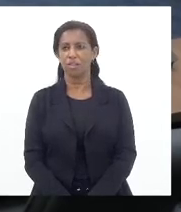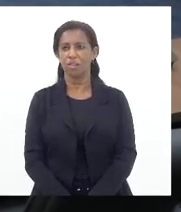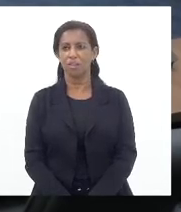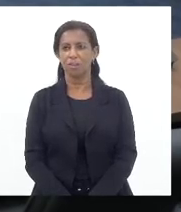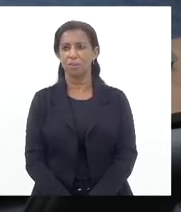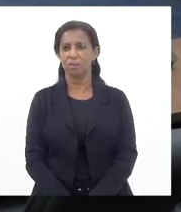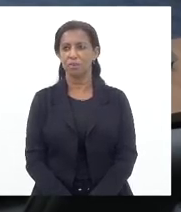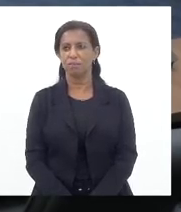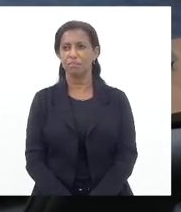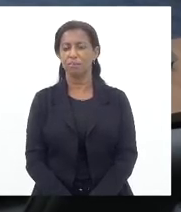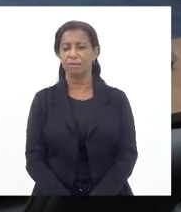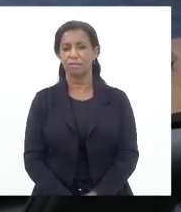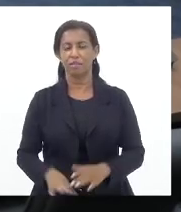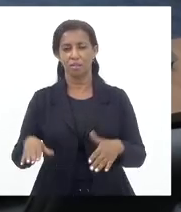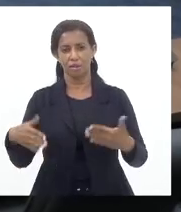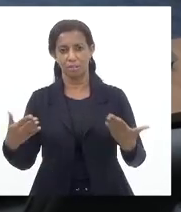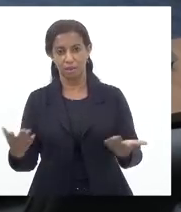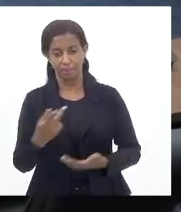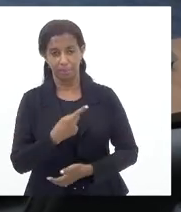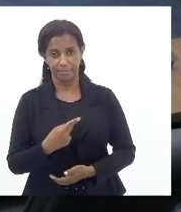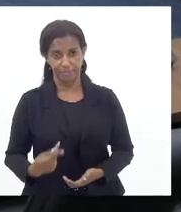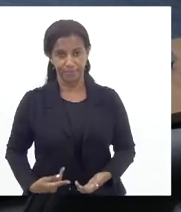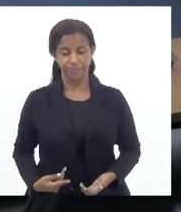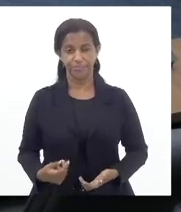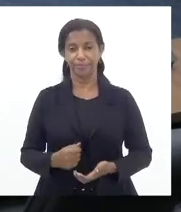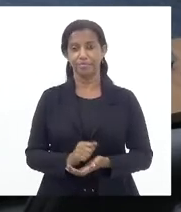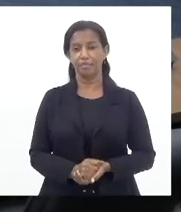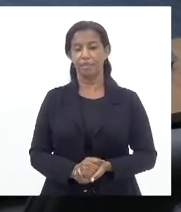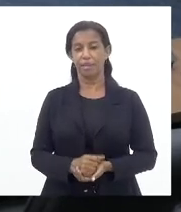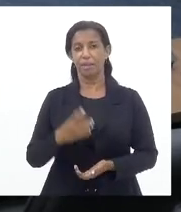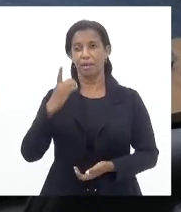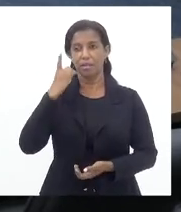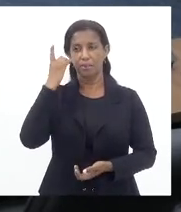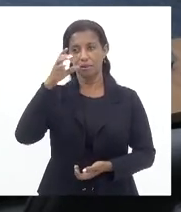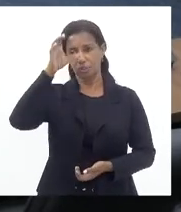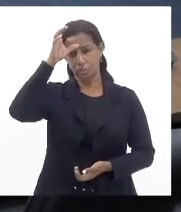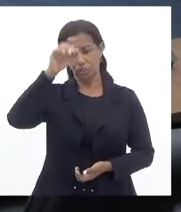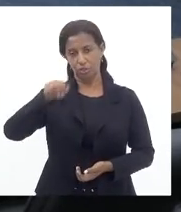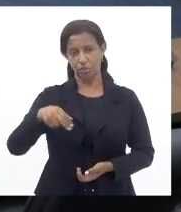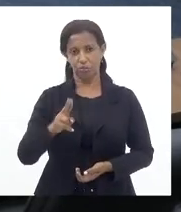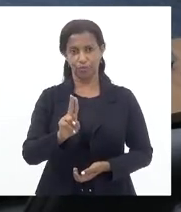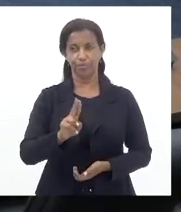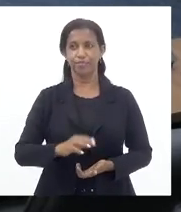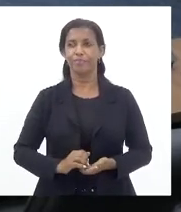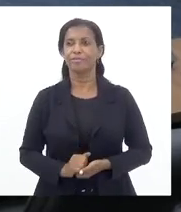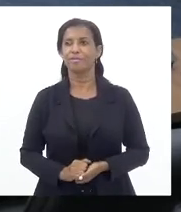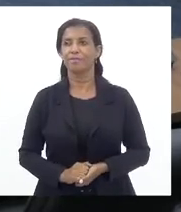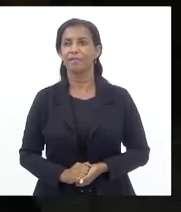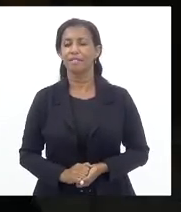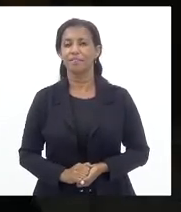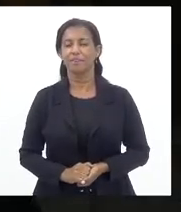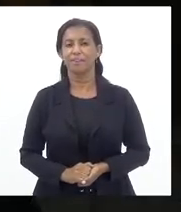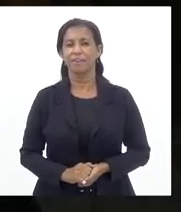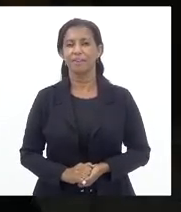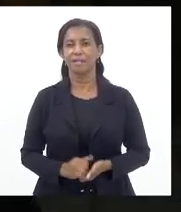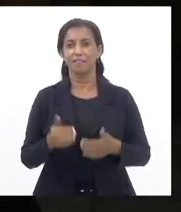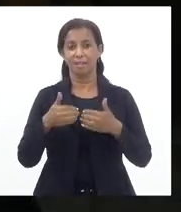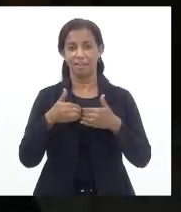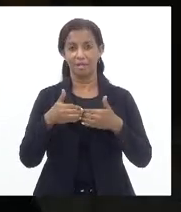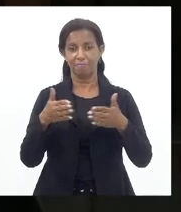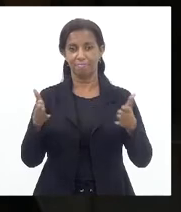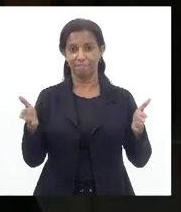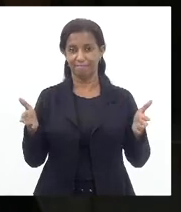Senhora Presidente Deputada Tiaju Que abriu